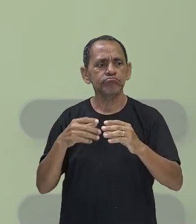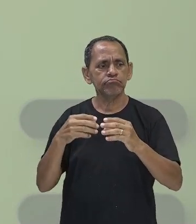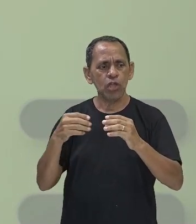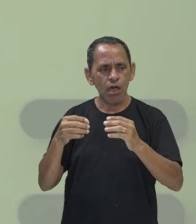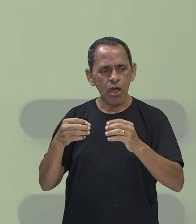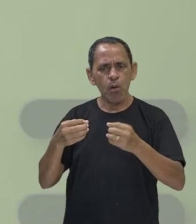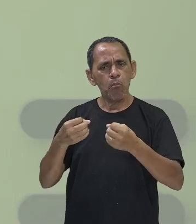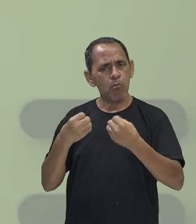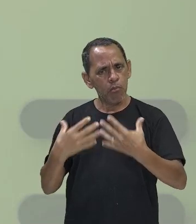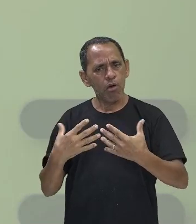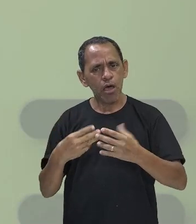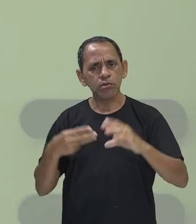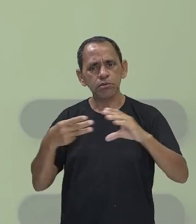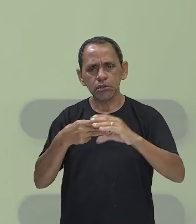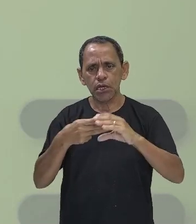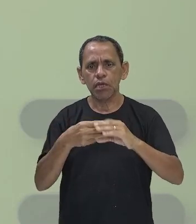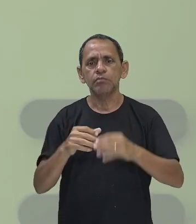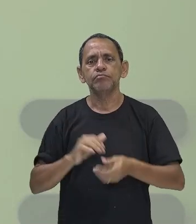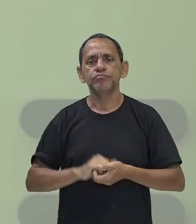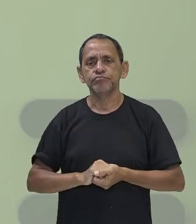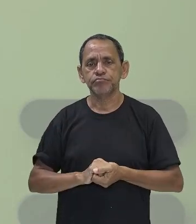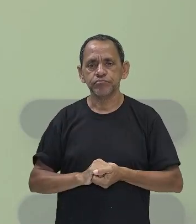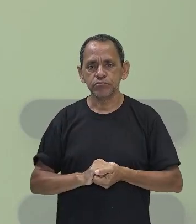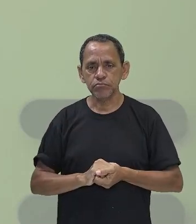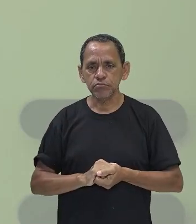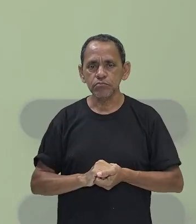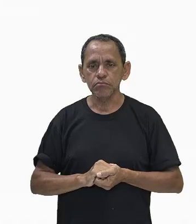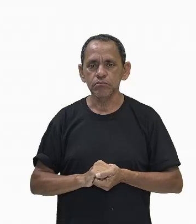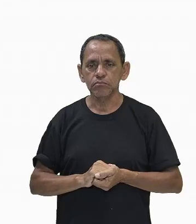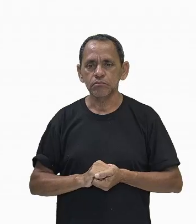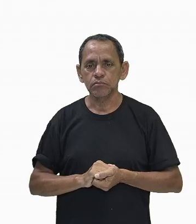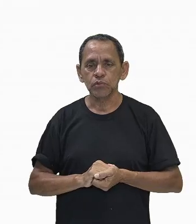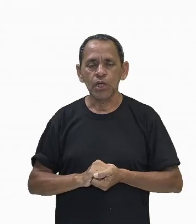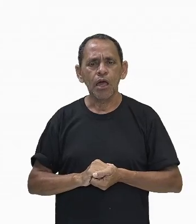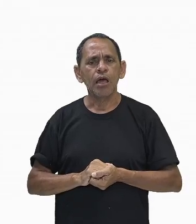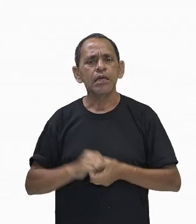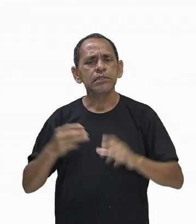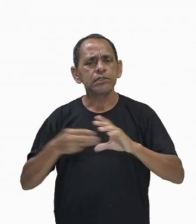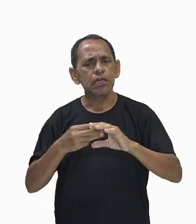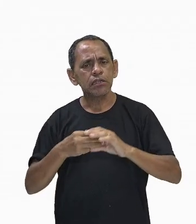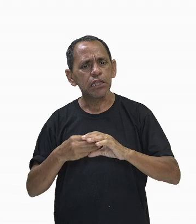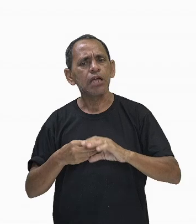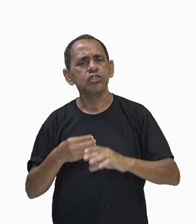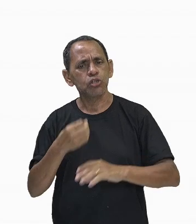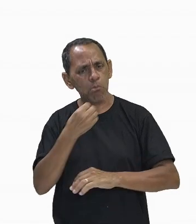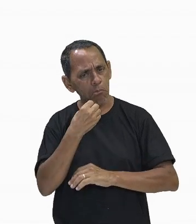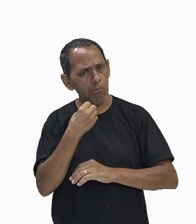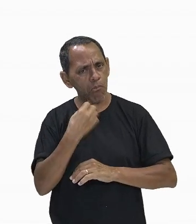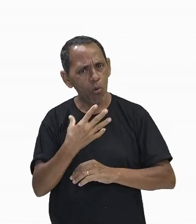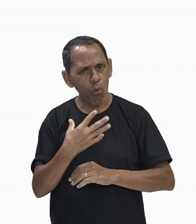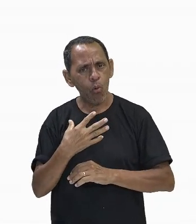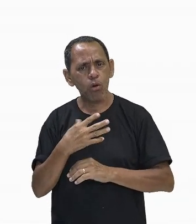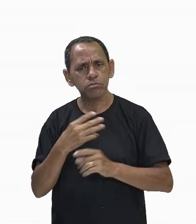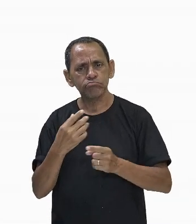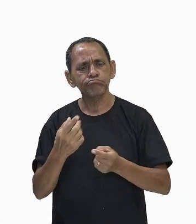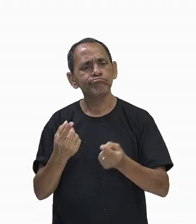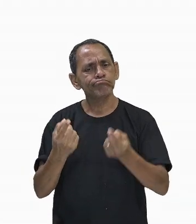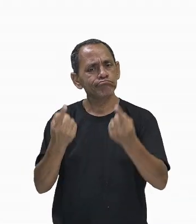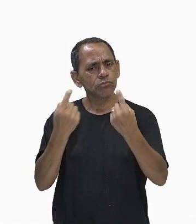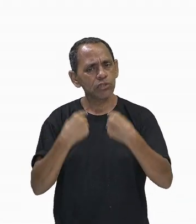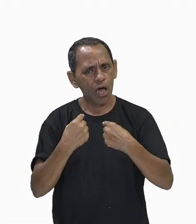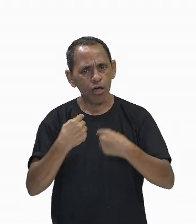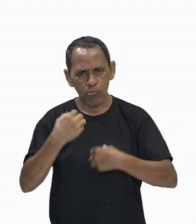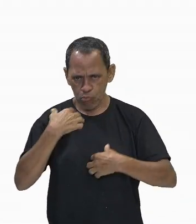entender um pouquinho mais, voltando aí, nessa mesma, voltando, vamos entender um pouquinho mais sobre